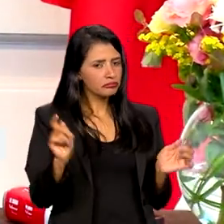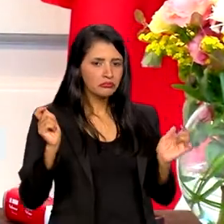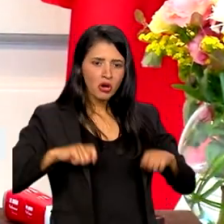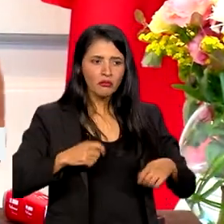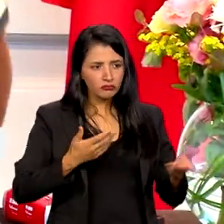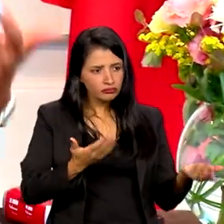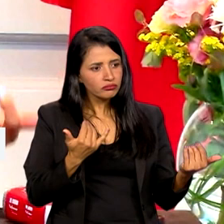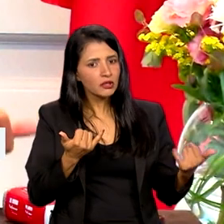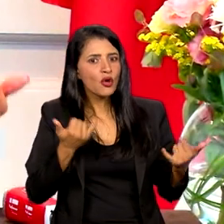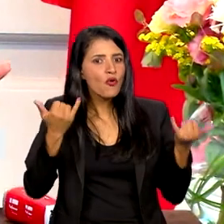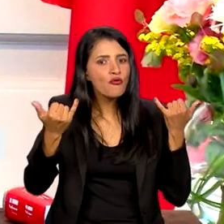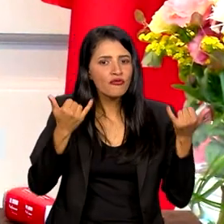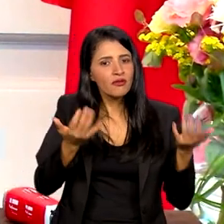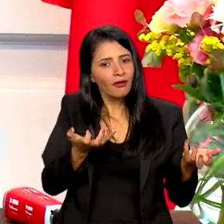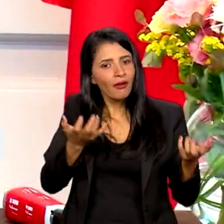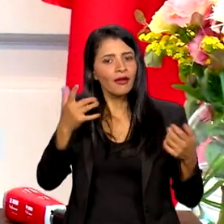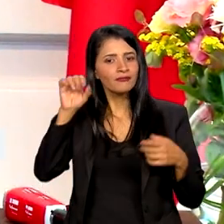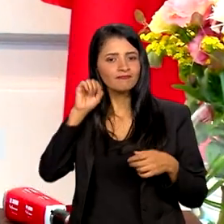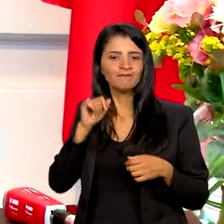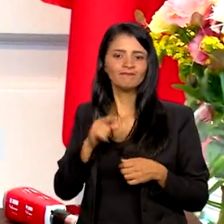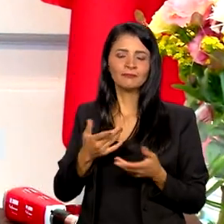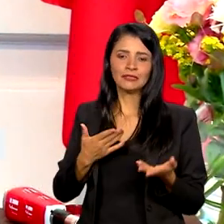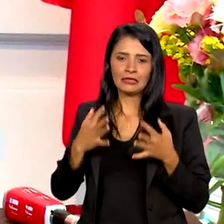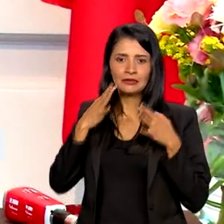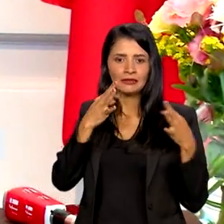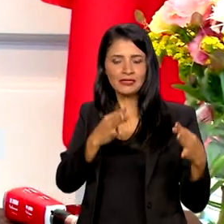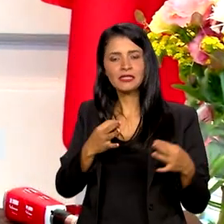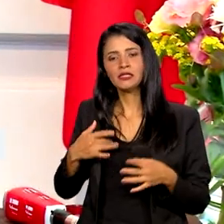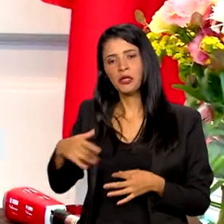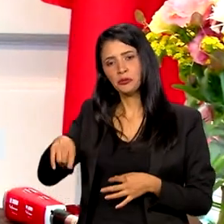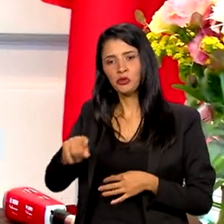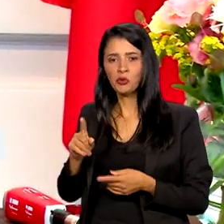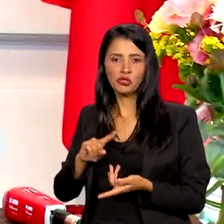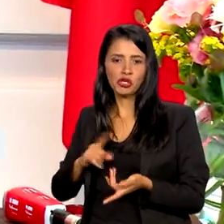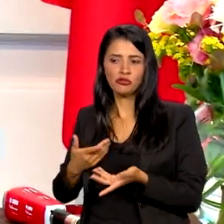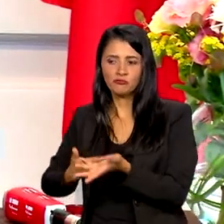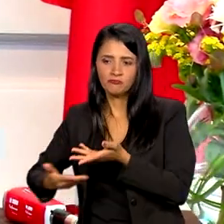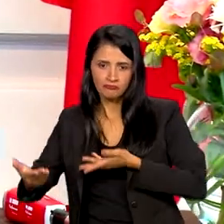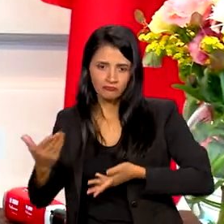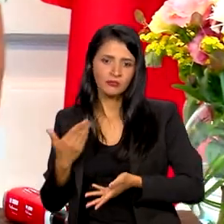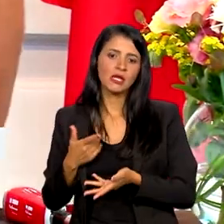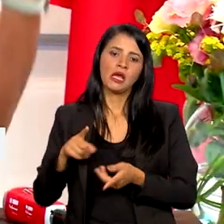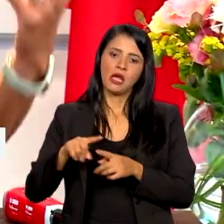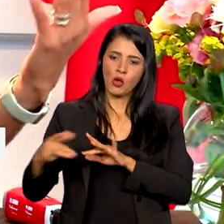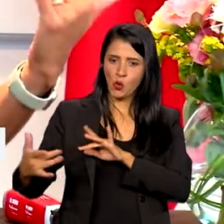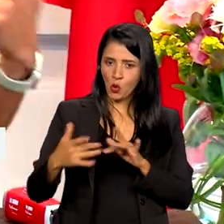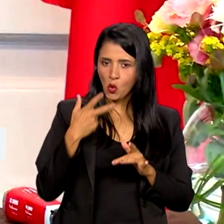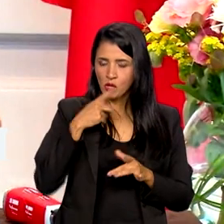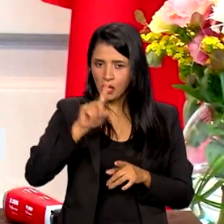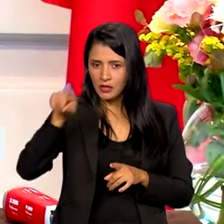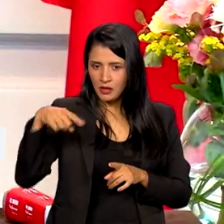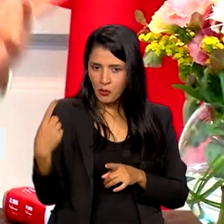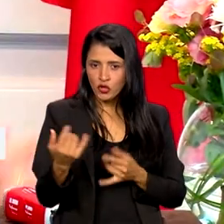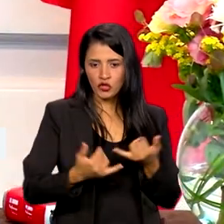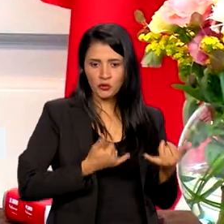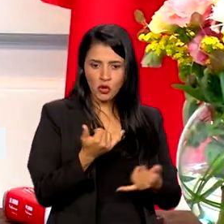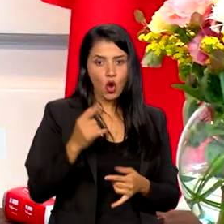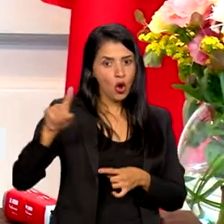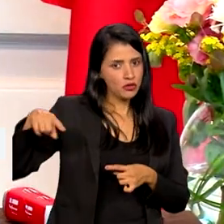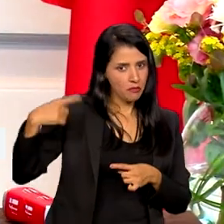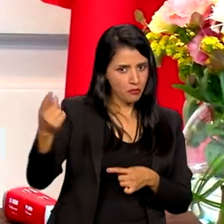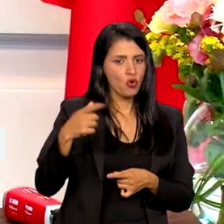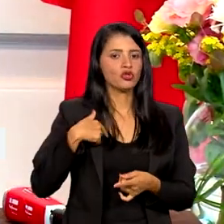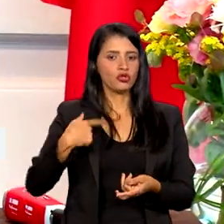eu quero ouvir. Então nós trocamos contatos e ao final a gente brincou uma com a outra que falou, olha, na próxima semana a gente vai estar assinando ali alguns